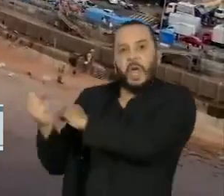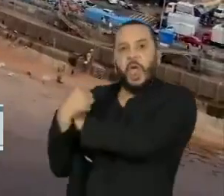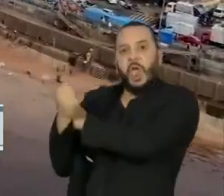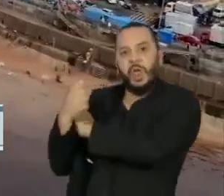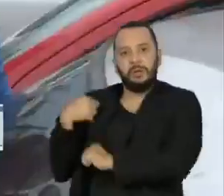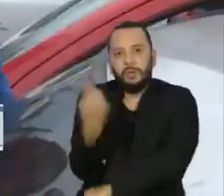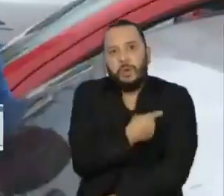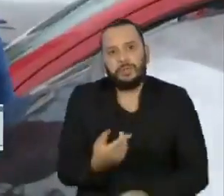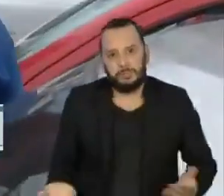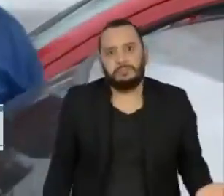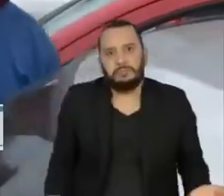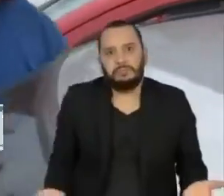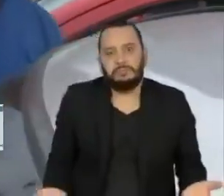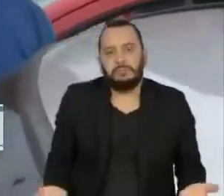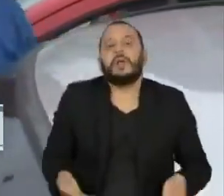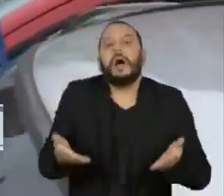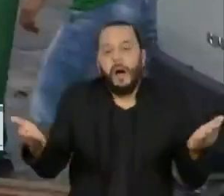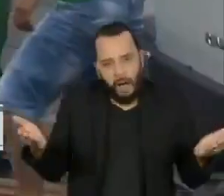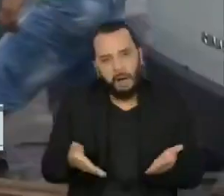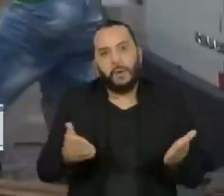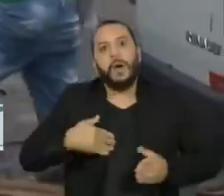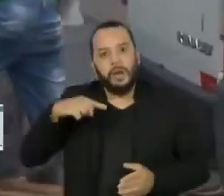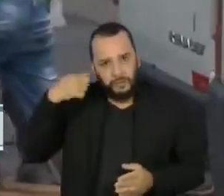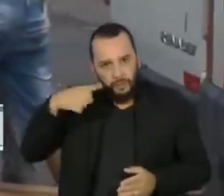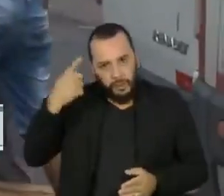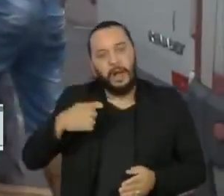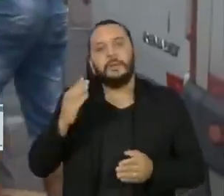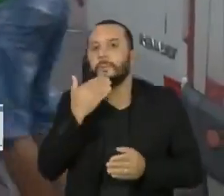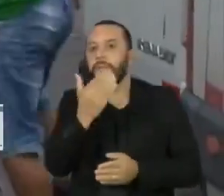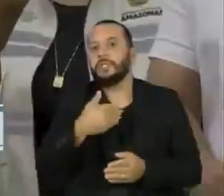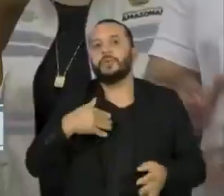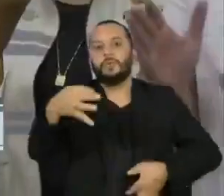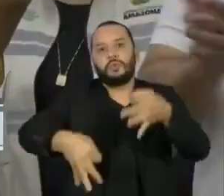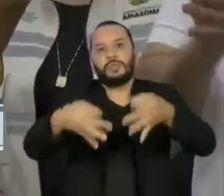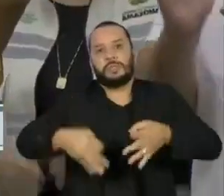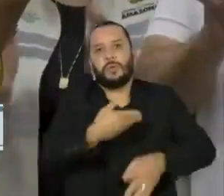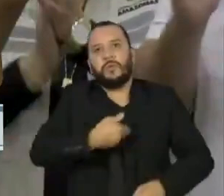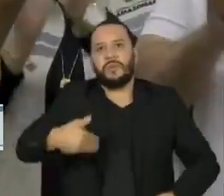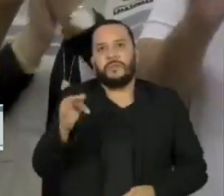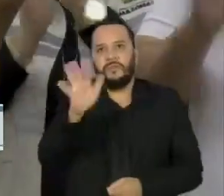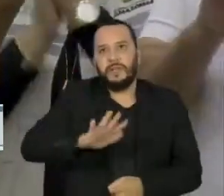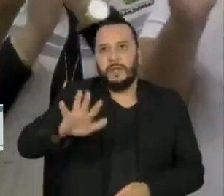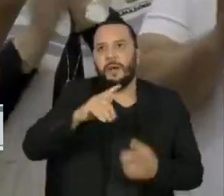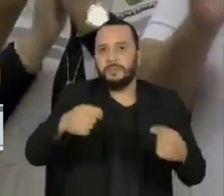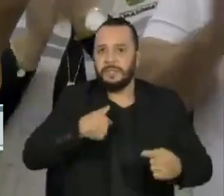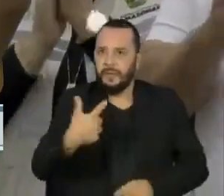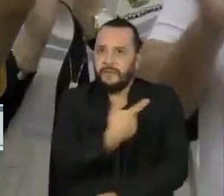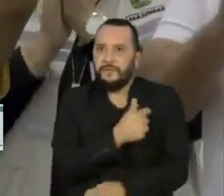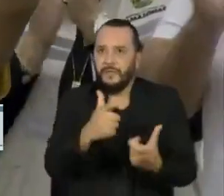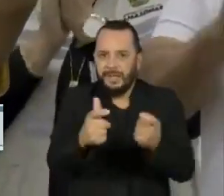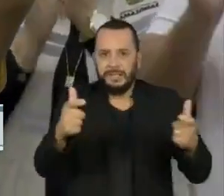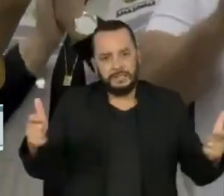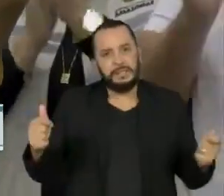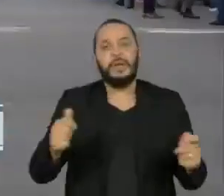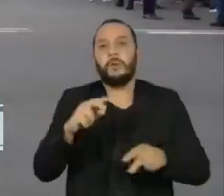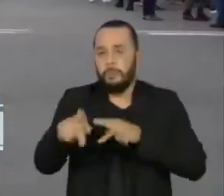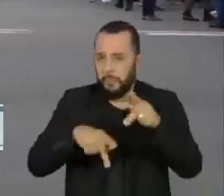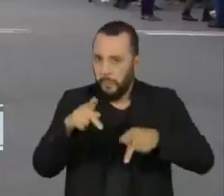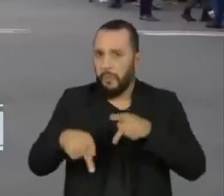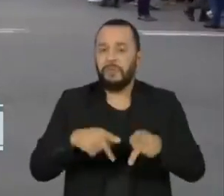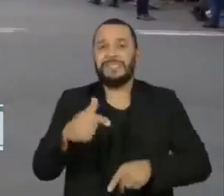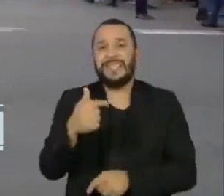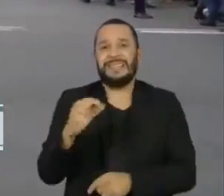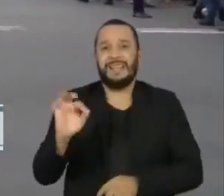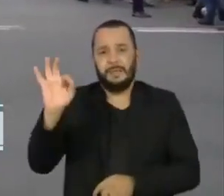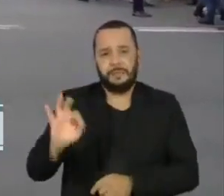Públicas da União e do Estado entraram com um pedido na Justiça para que o governo federal disponibilize vacinas para imunizar 70